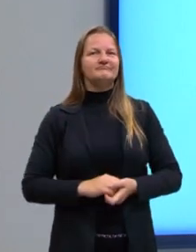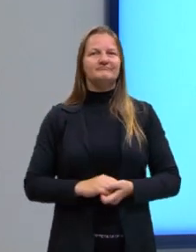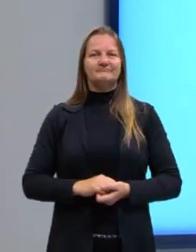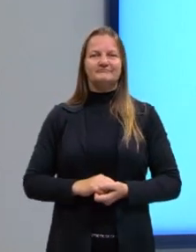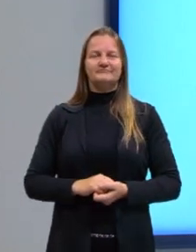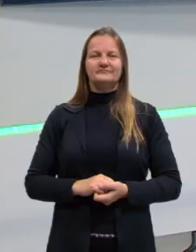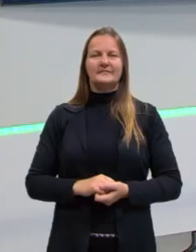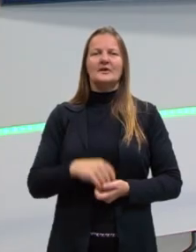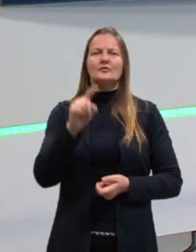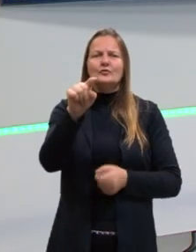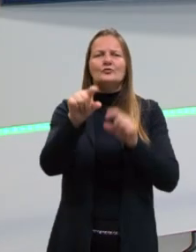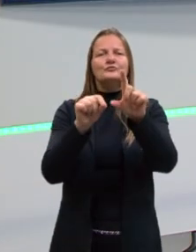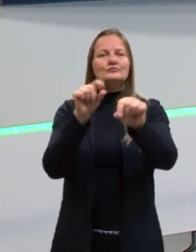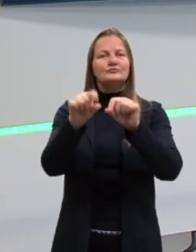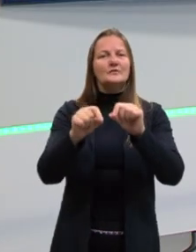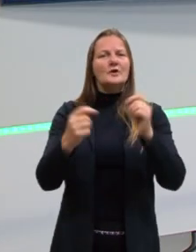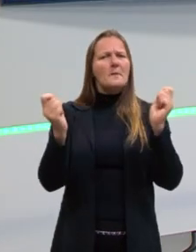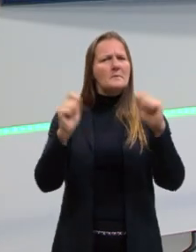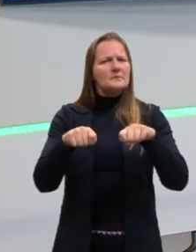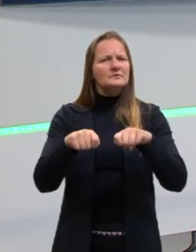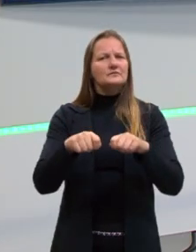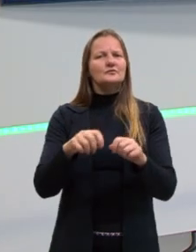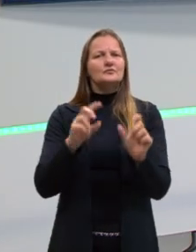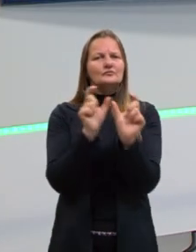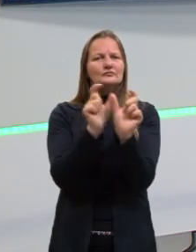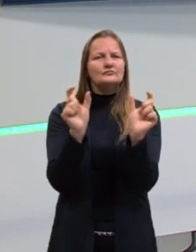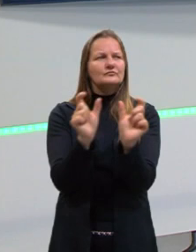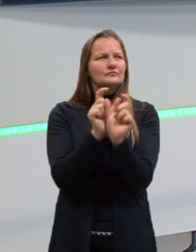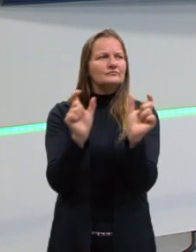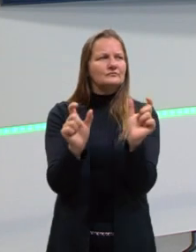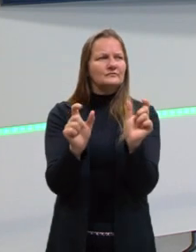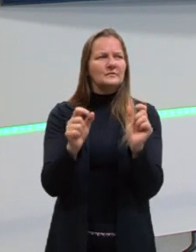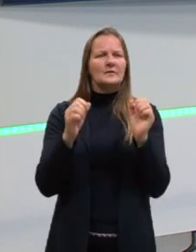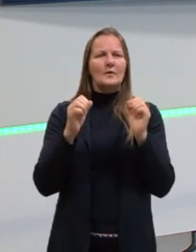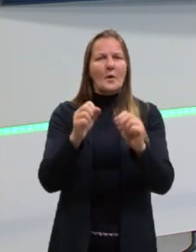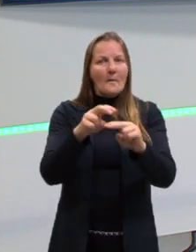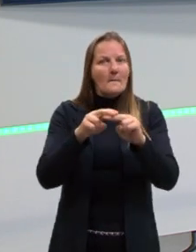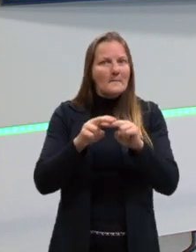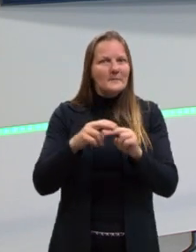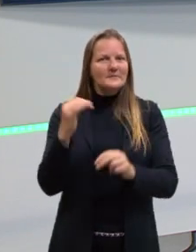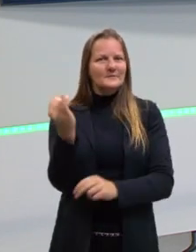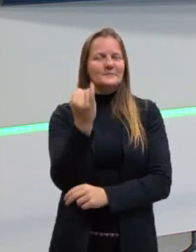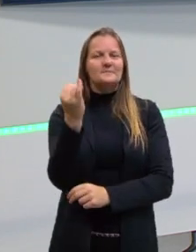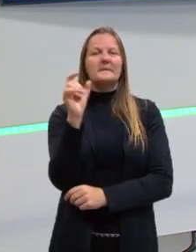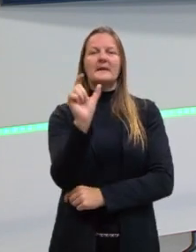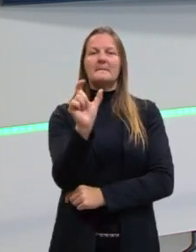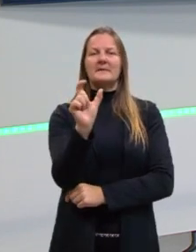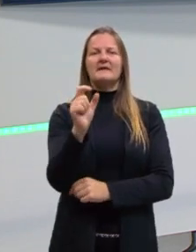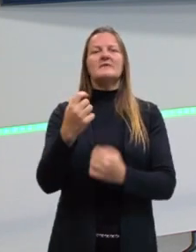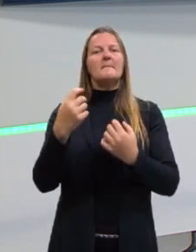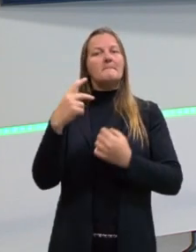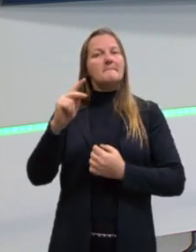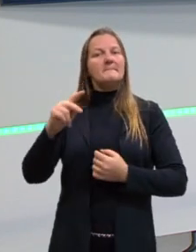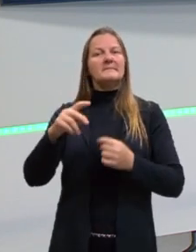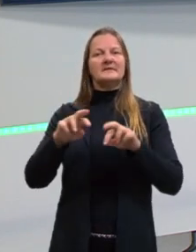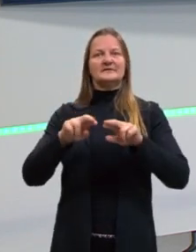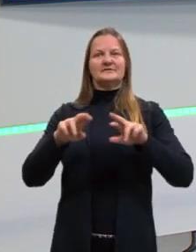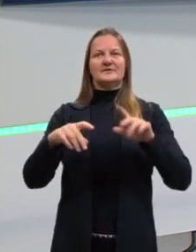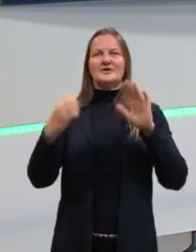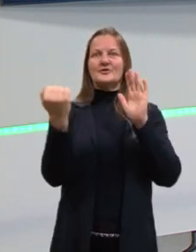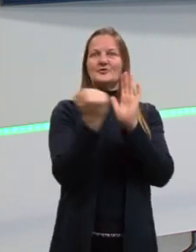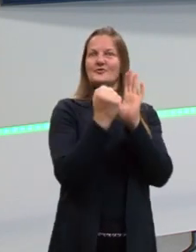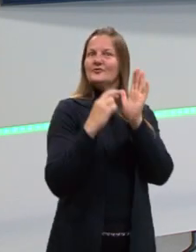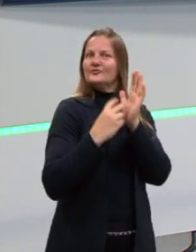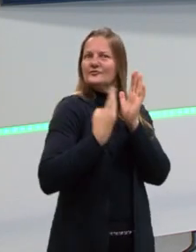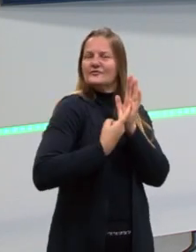Tu vai ter a opção, as possibilidades dos sinônimos. Então, por isso que eu preciso saber que uma palavra tem outras parecidas, que significam o